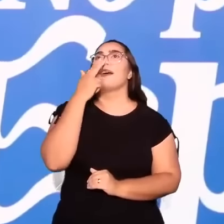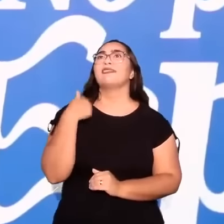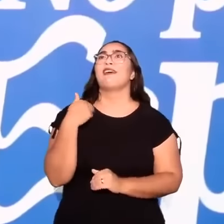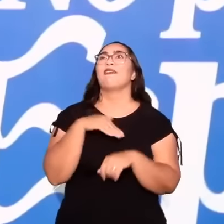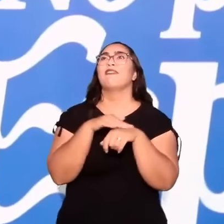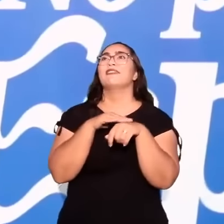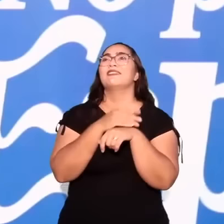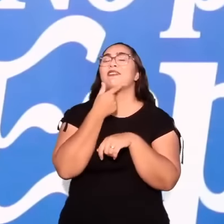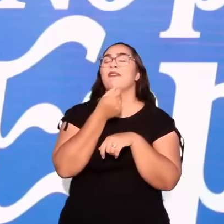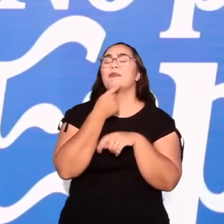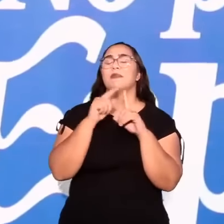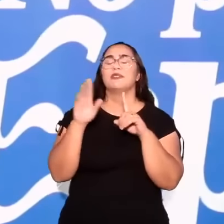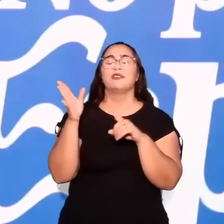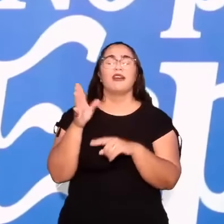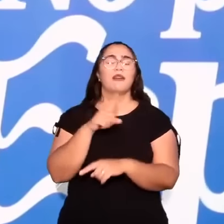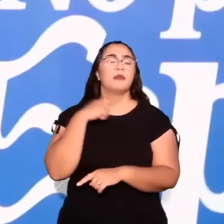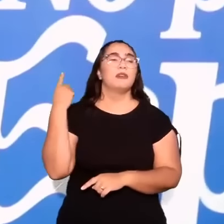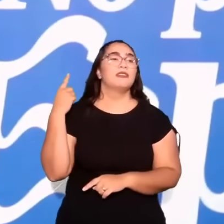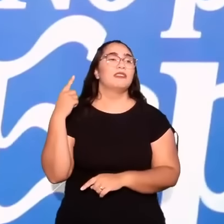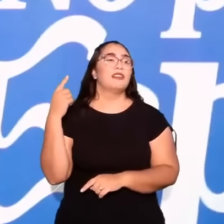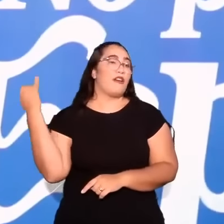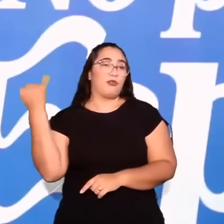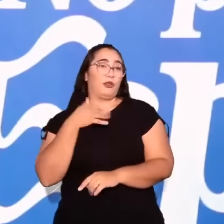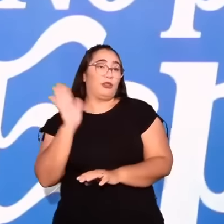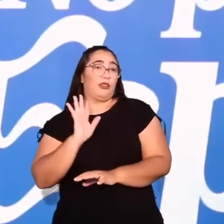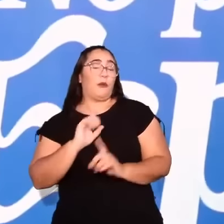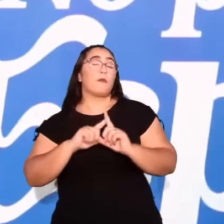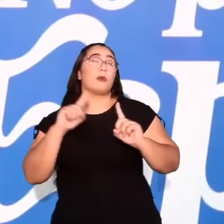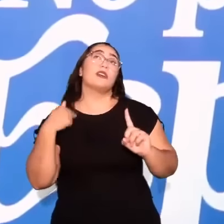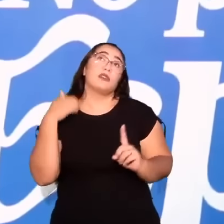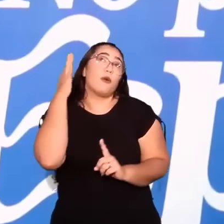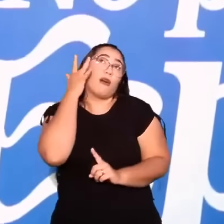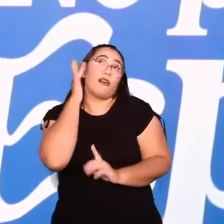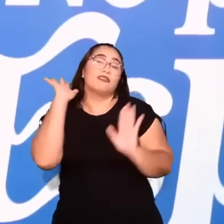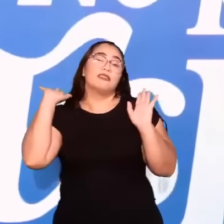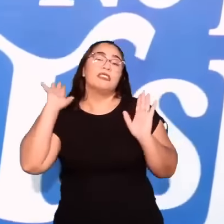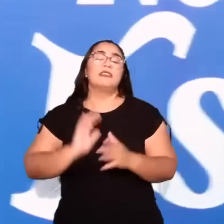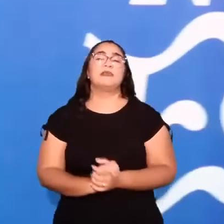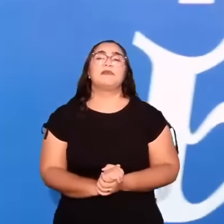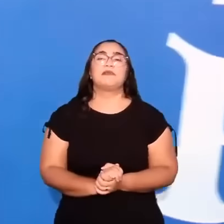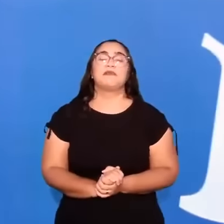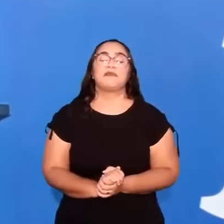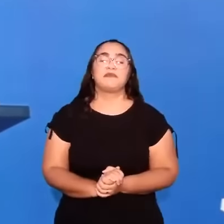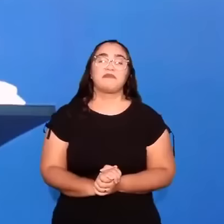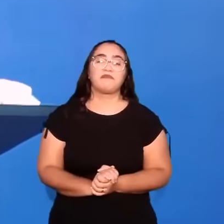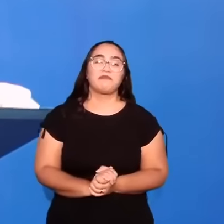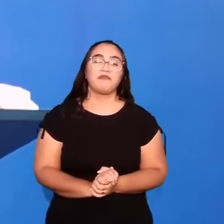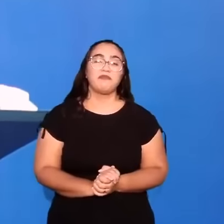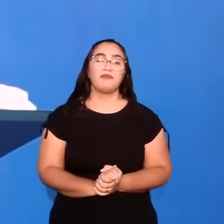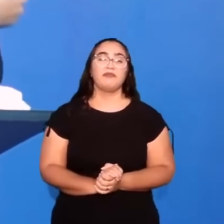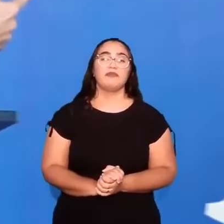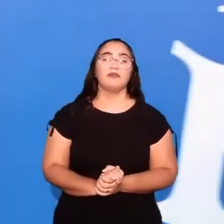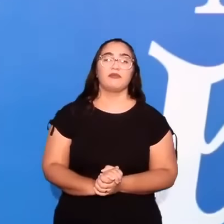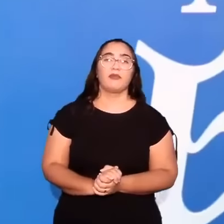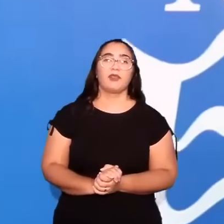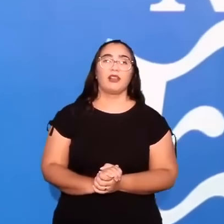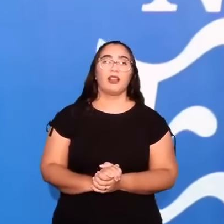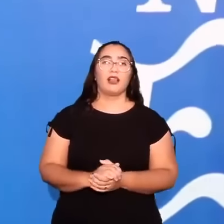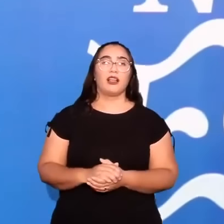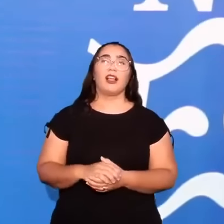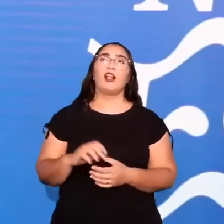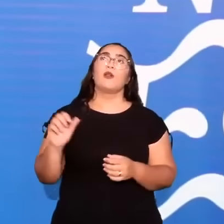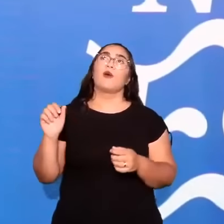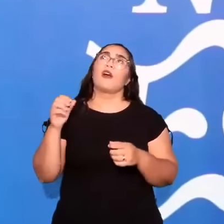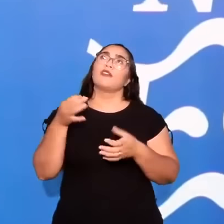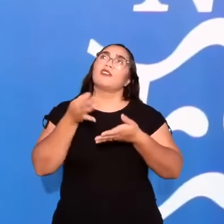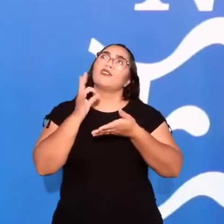John MacArthur disse. Não me disse não. Só disse. No último chá que tomamos lá em casa. Com um